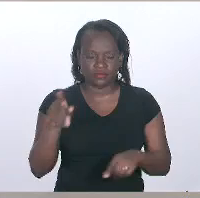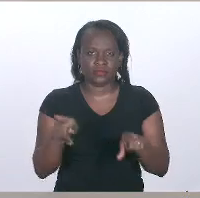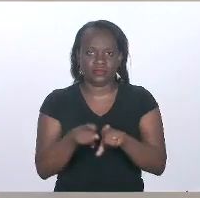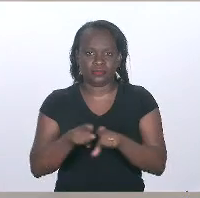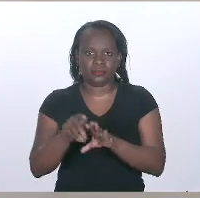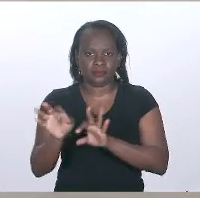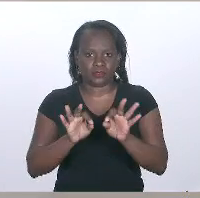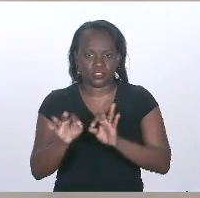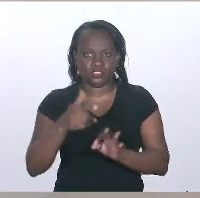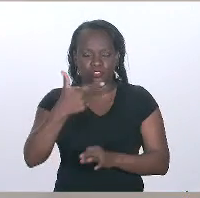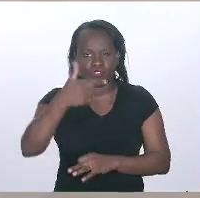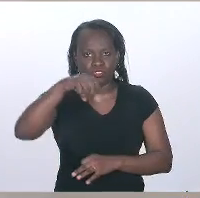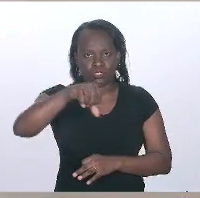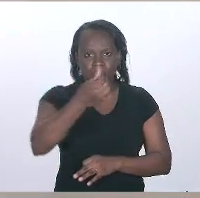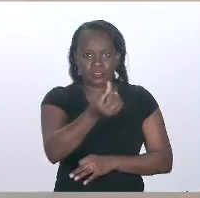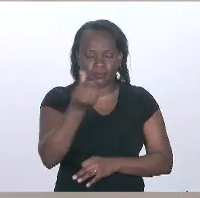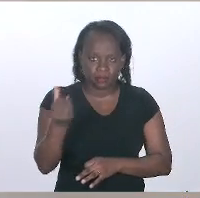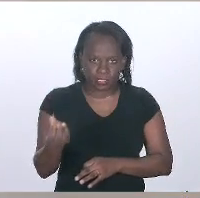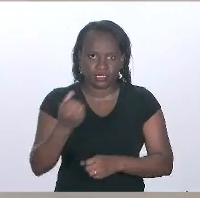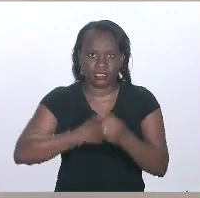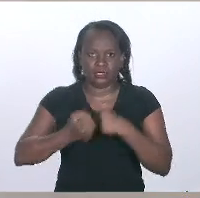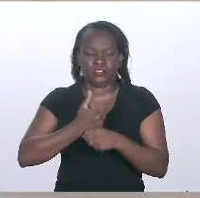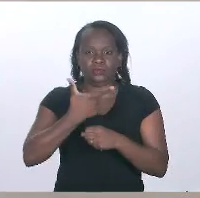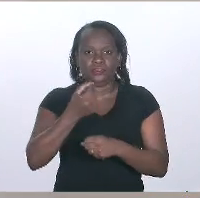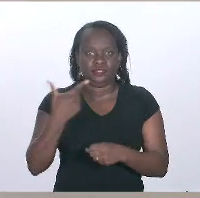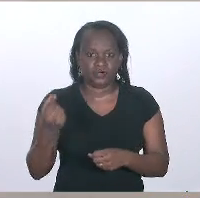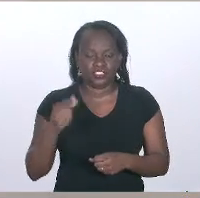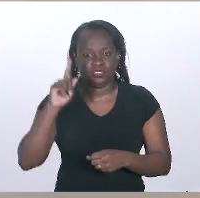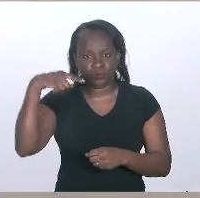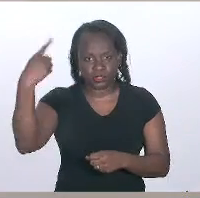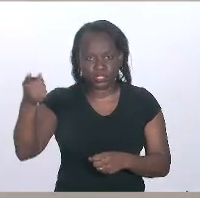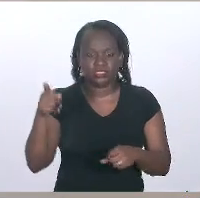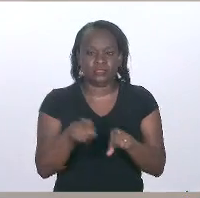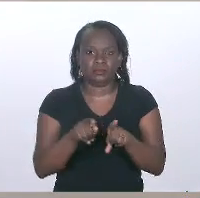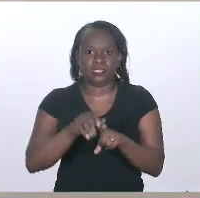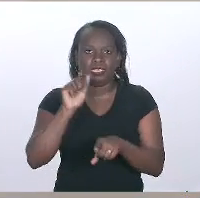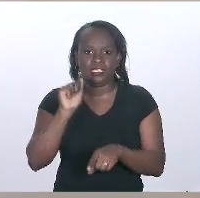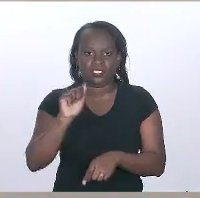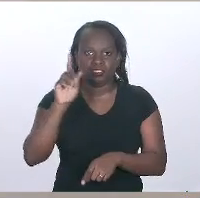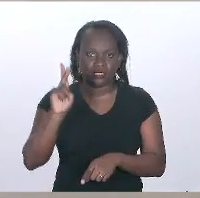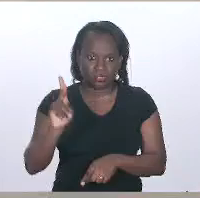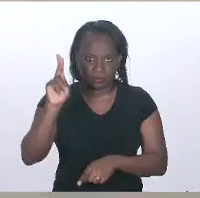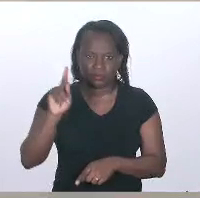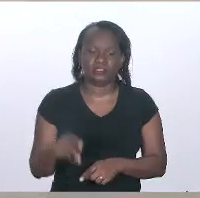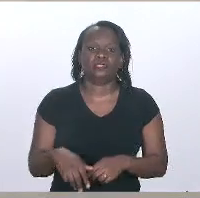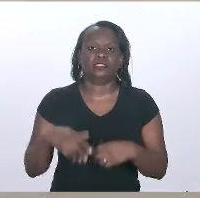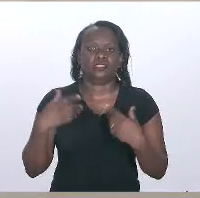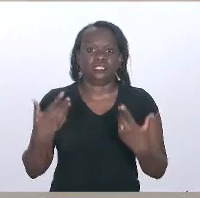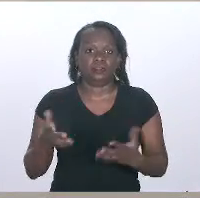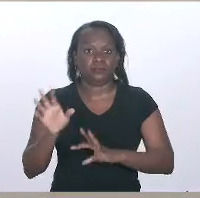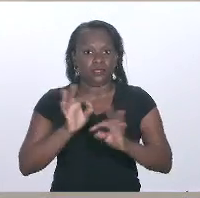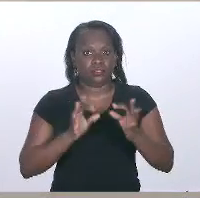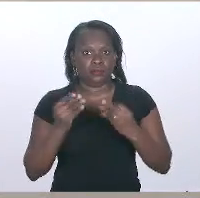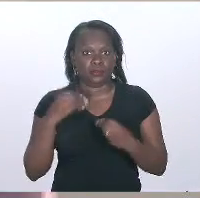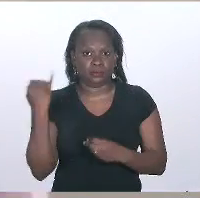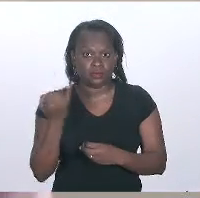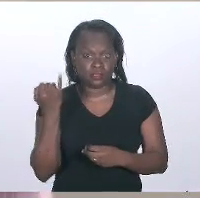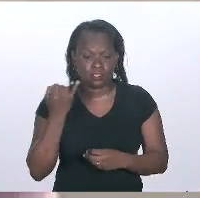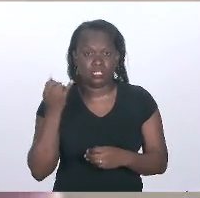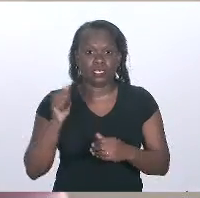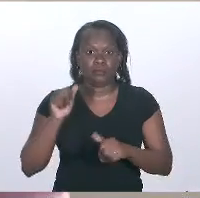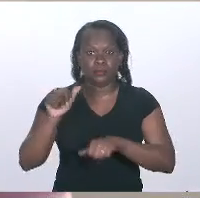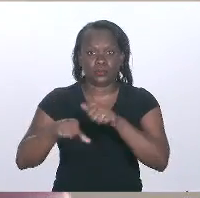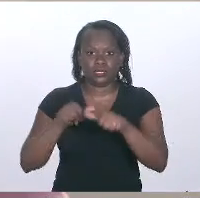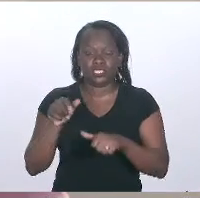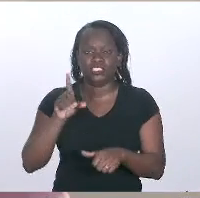projeto 2966, ano de 2020, que é o próximo da pauta, o deputado Alexandre Pinoploch, que é um projeto muito importante sobre transformação